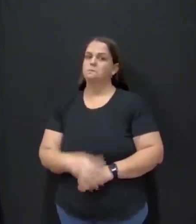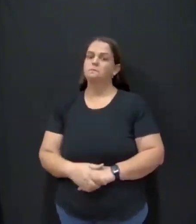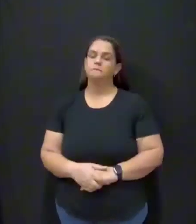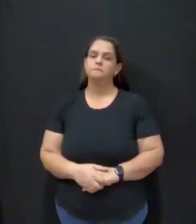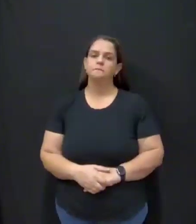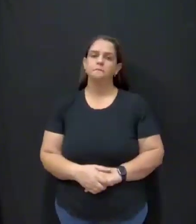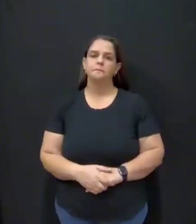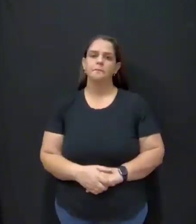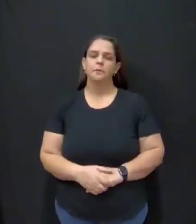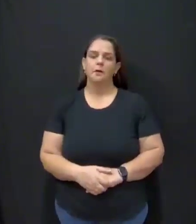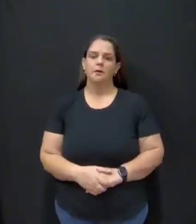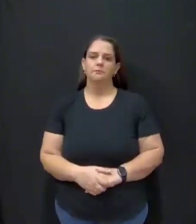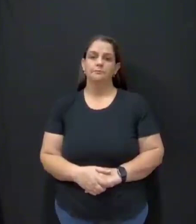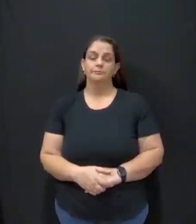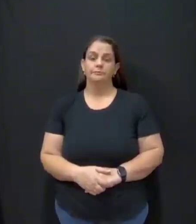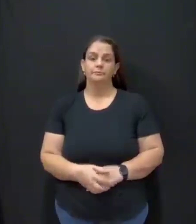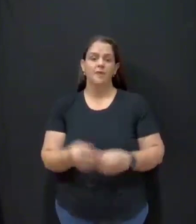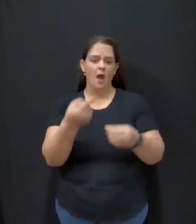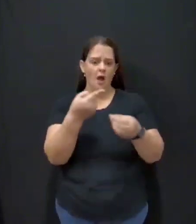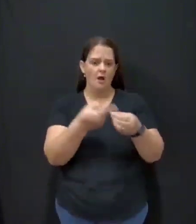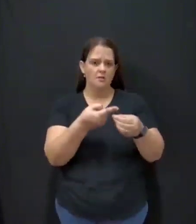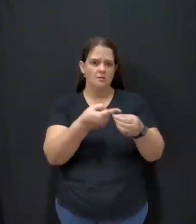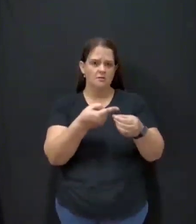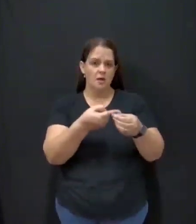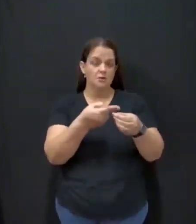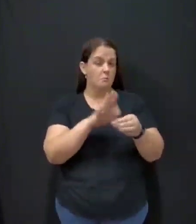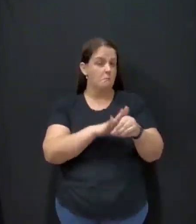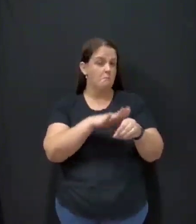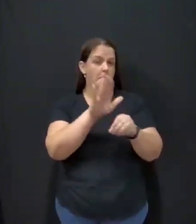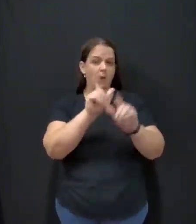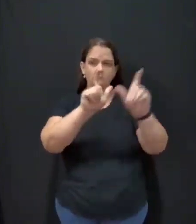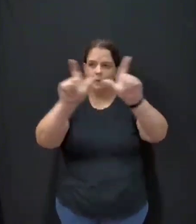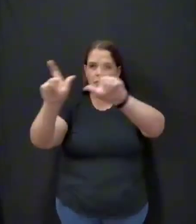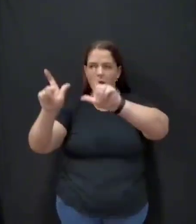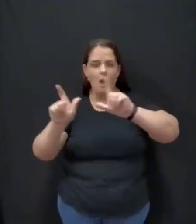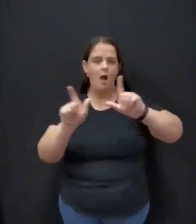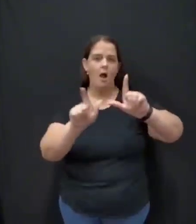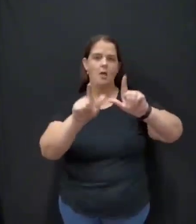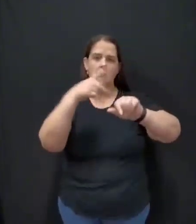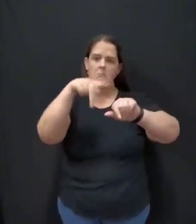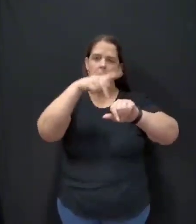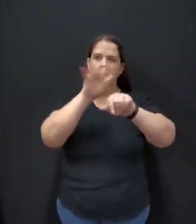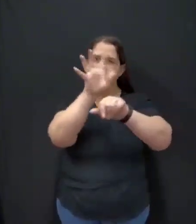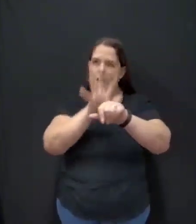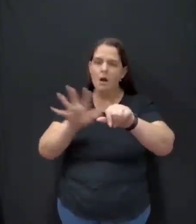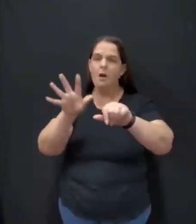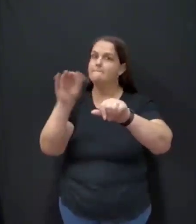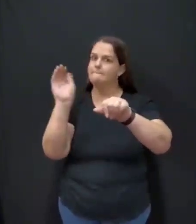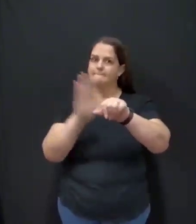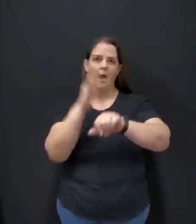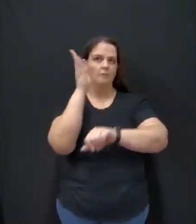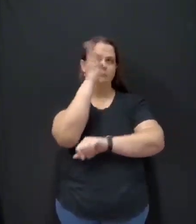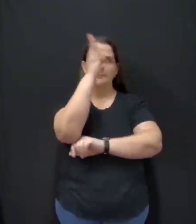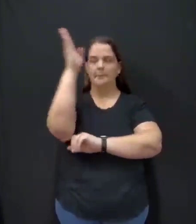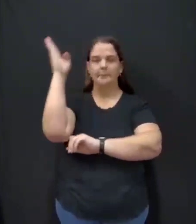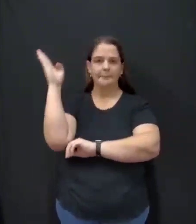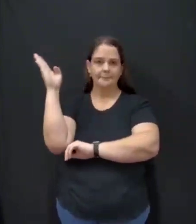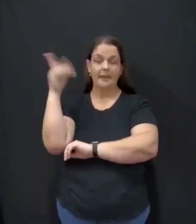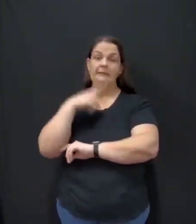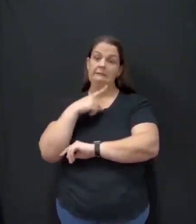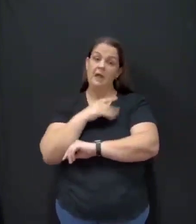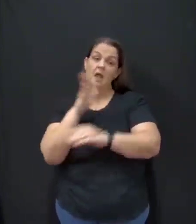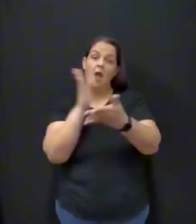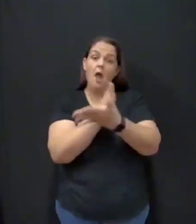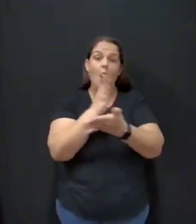É uma das cidades mais sinalizadas deste país. Tem alguns pontos críticos, como disse o